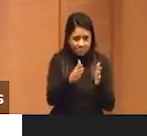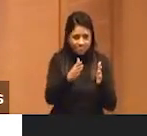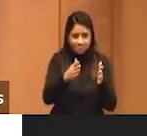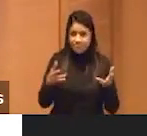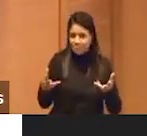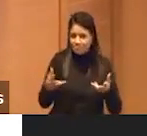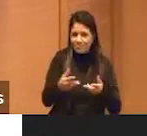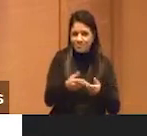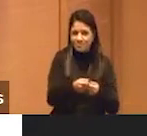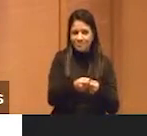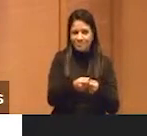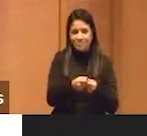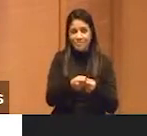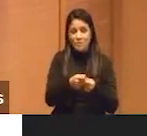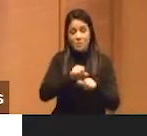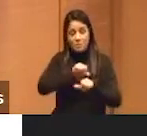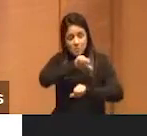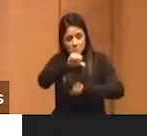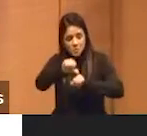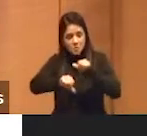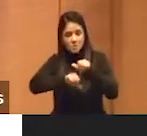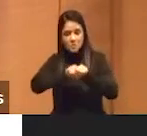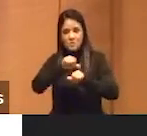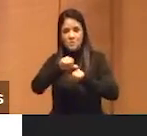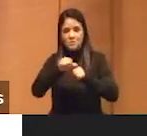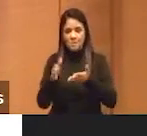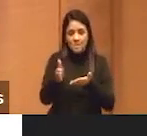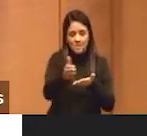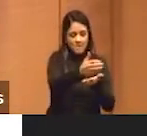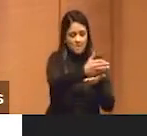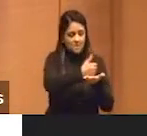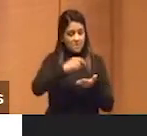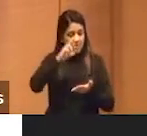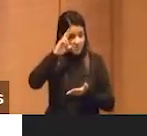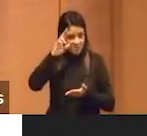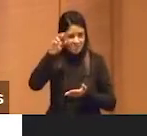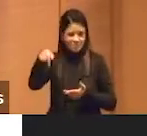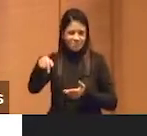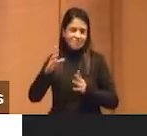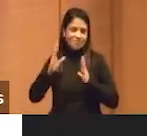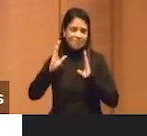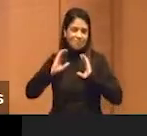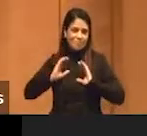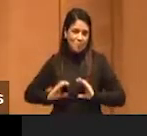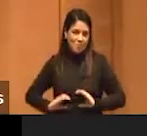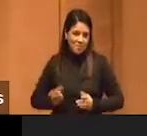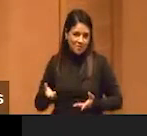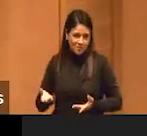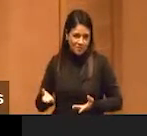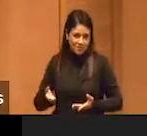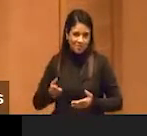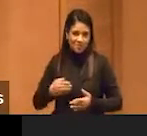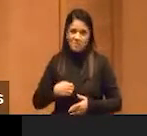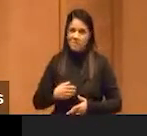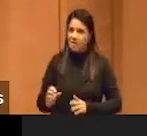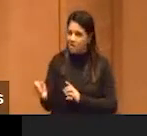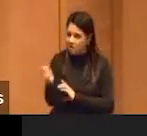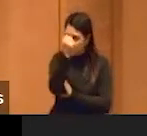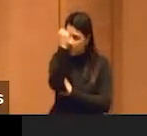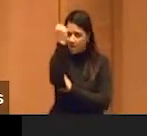chama de um superávit comportamental do proprietário, a situação fica extremamente grave.